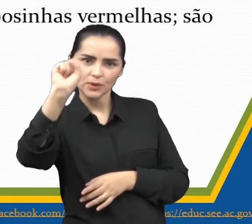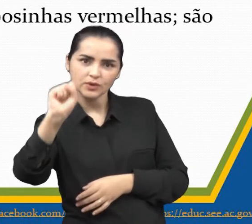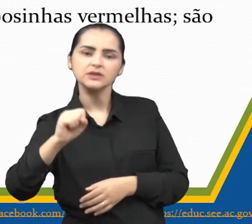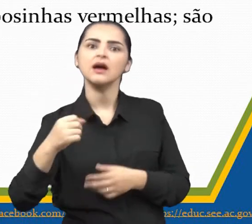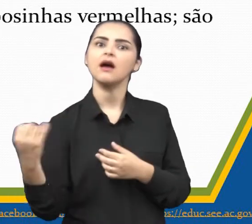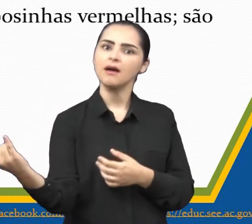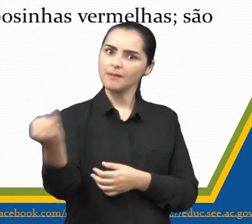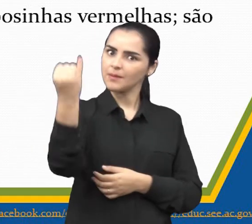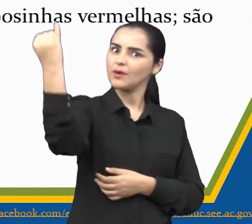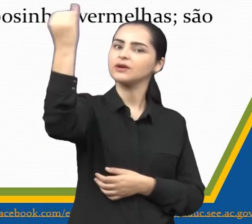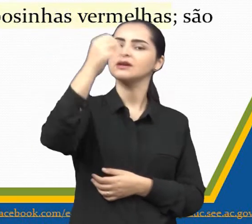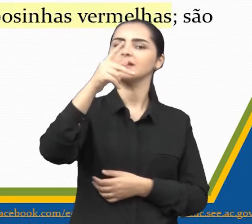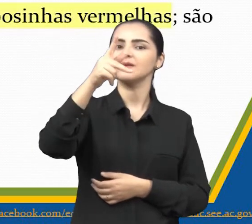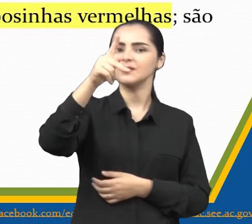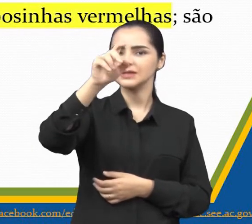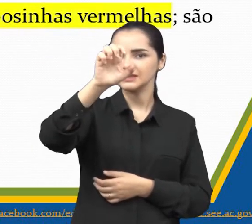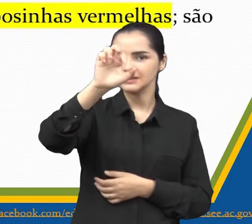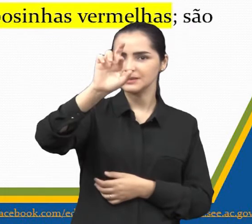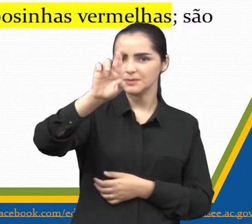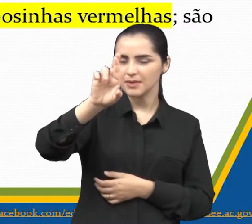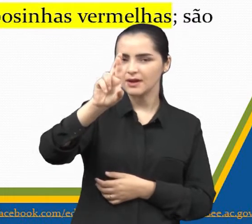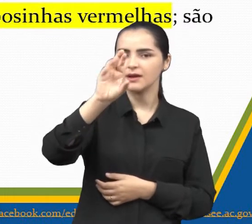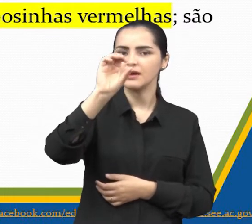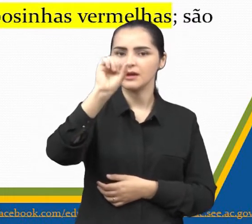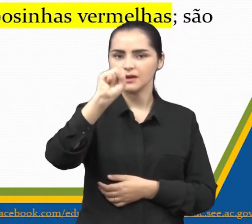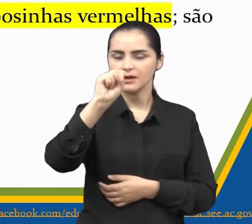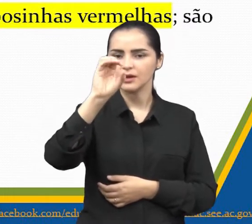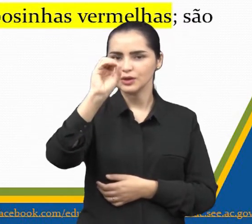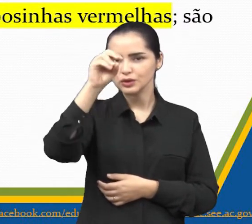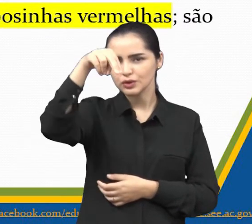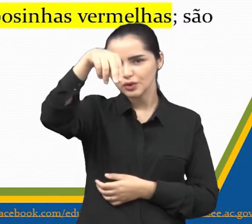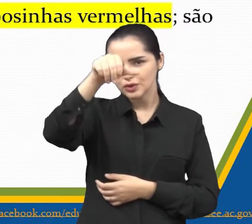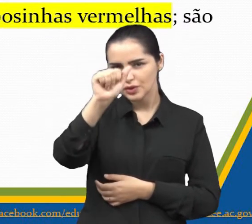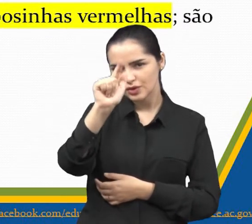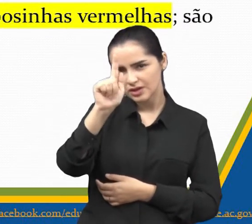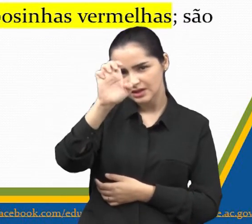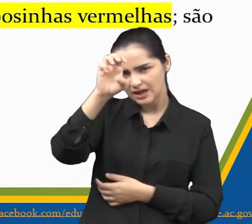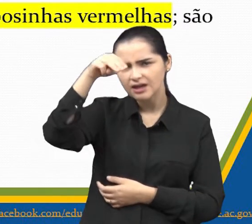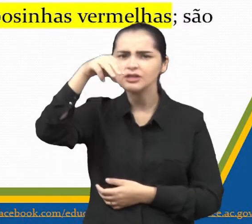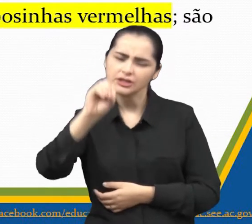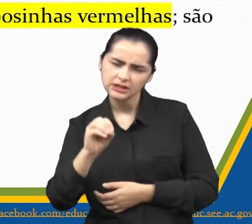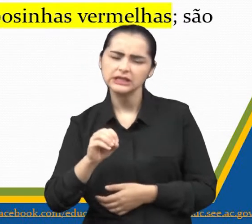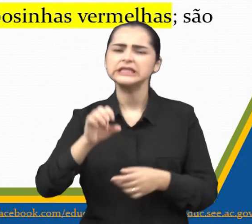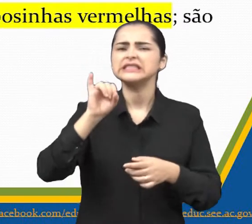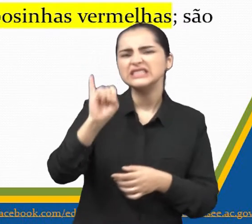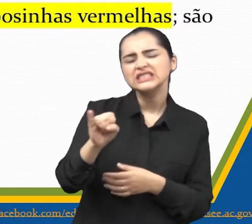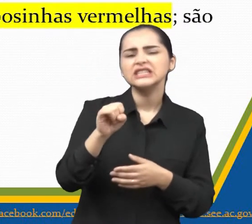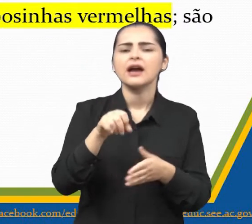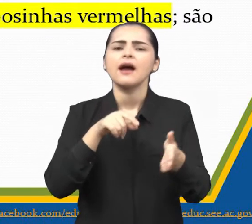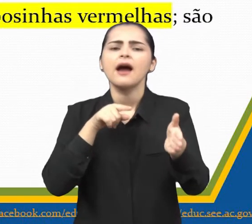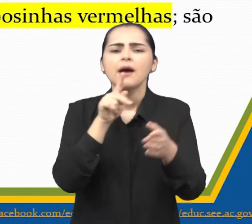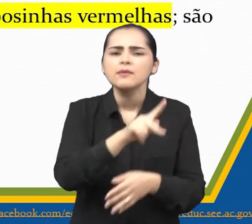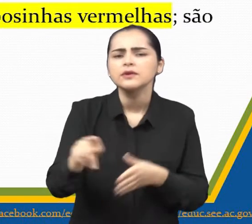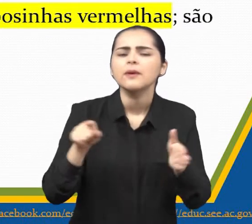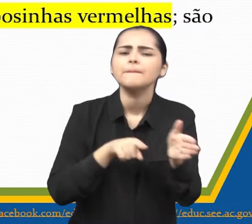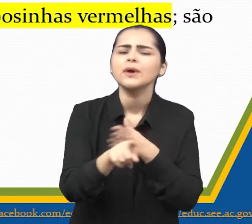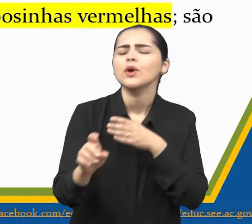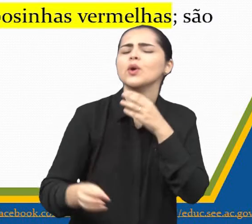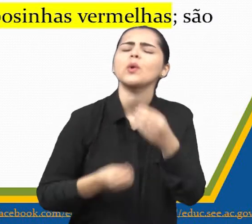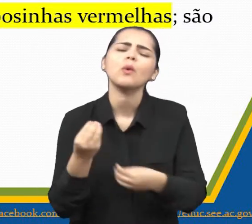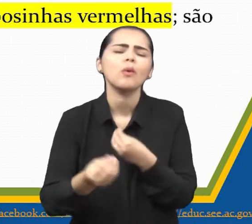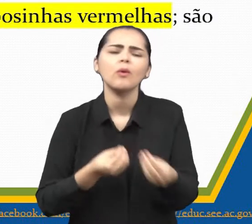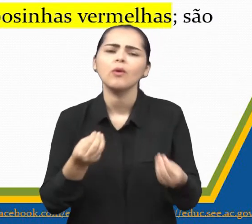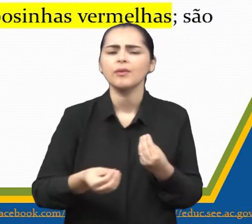fábula, tá? Como é que era o sinal de raposa? Se a professora perguntasse, como é que as raposinhas lá,